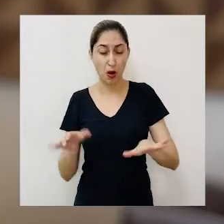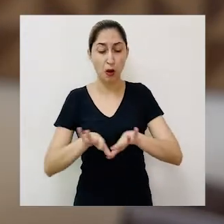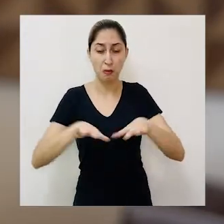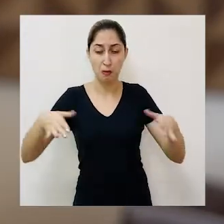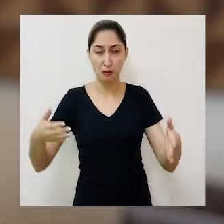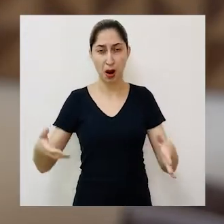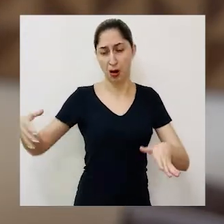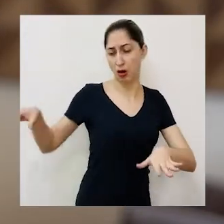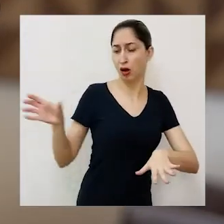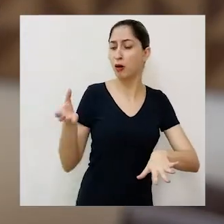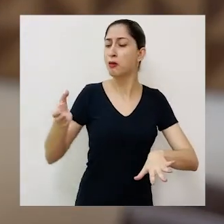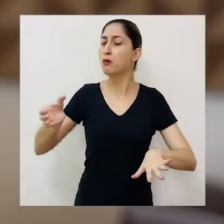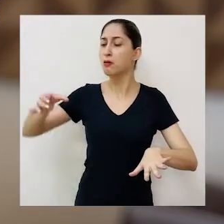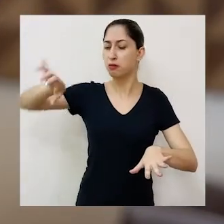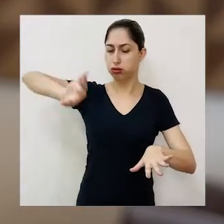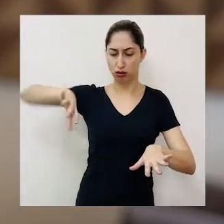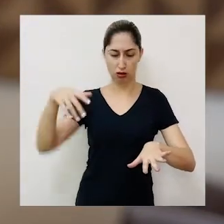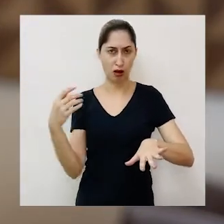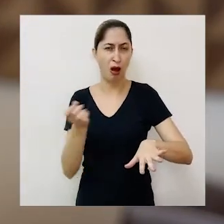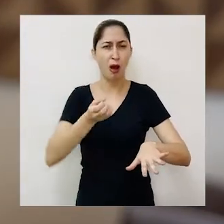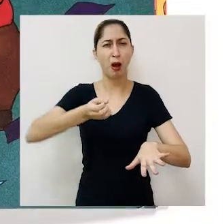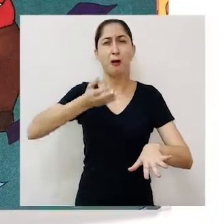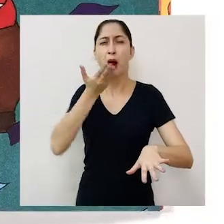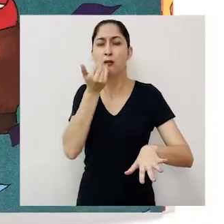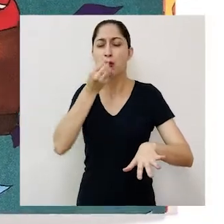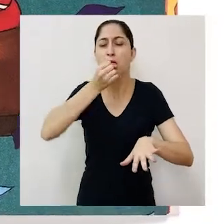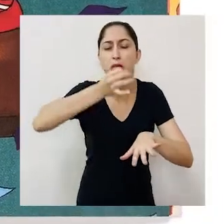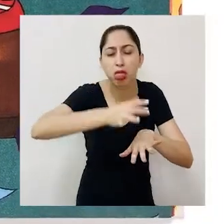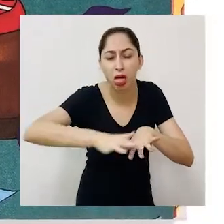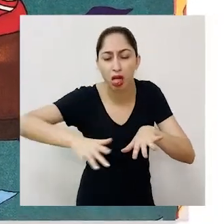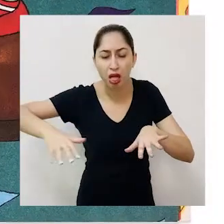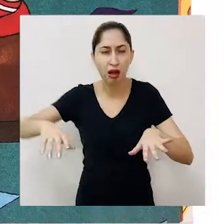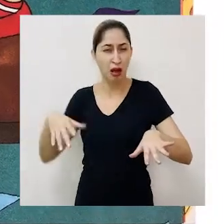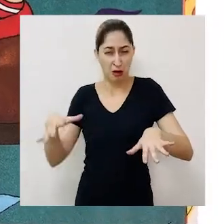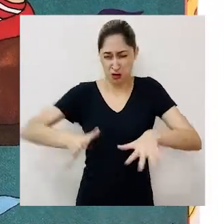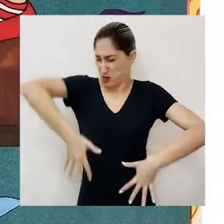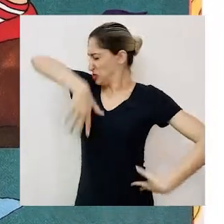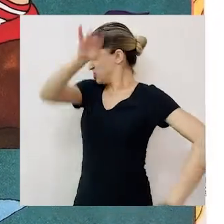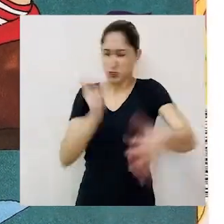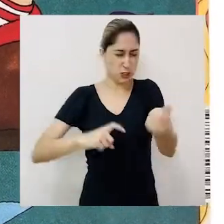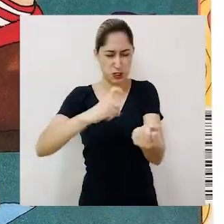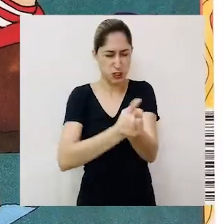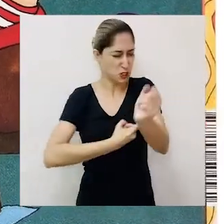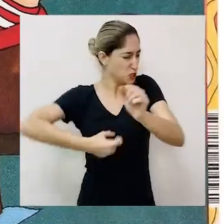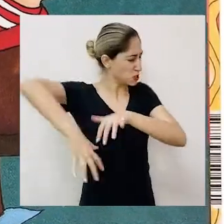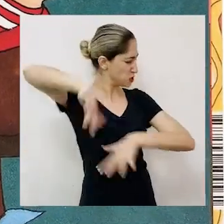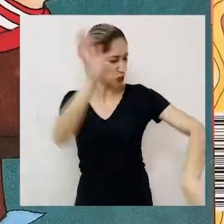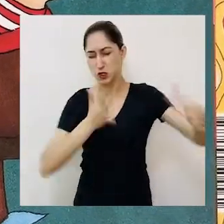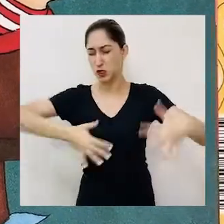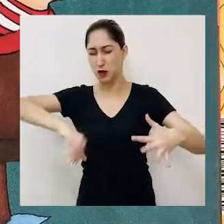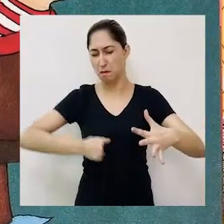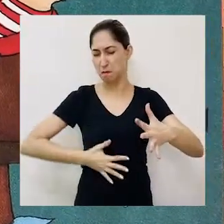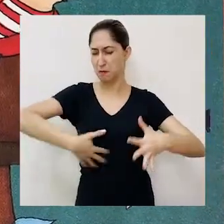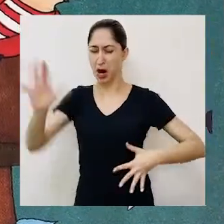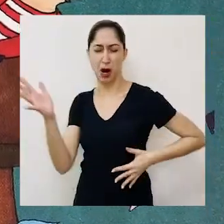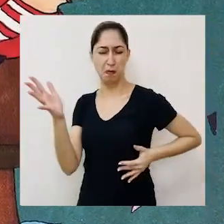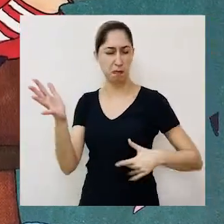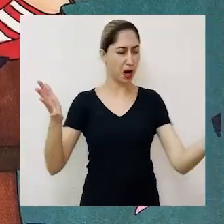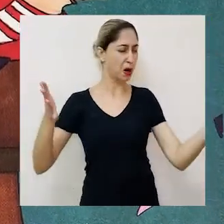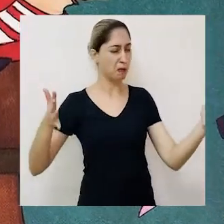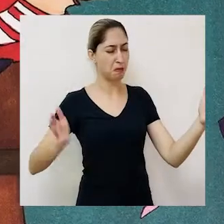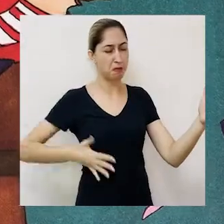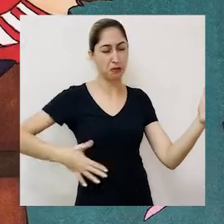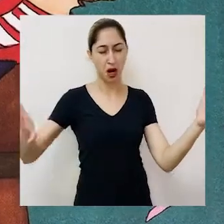alguém derruba o suco ou deixa cair migalhas. Chacoalha tão forte que solta seus retalhos. Depois, dá um